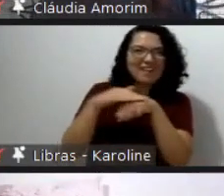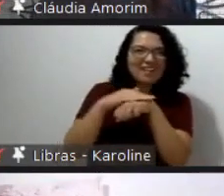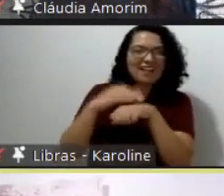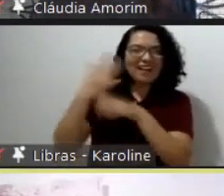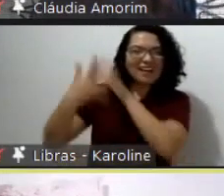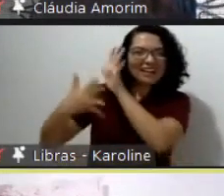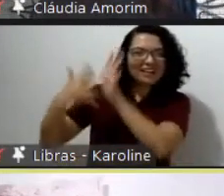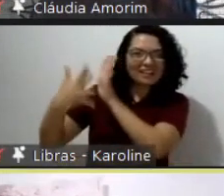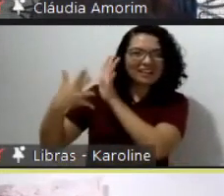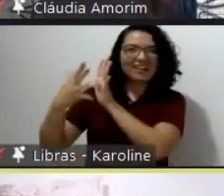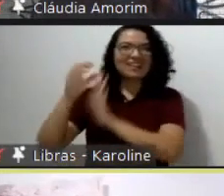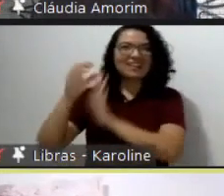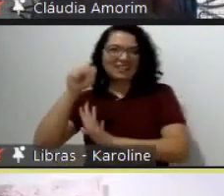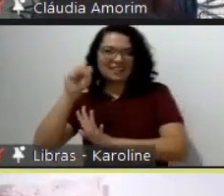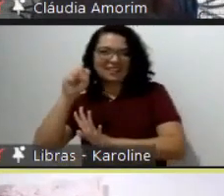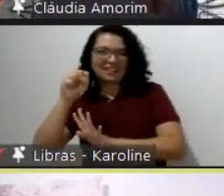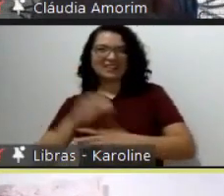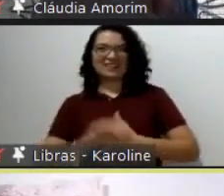Seguem-se.